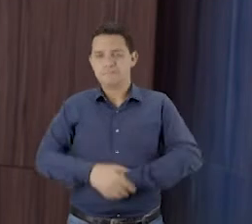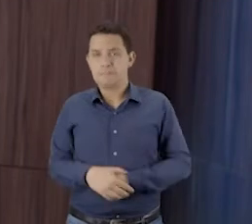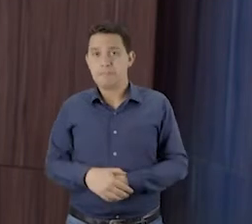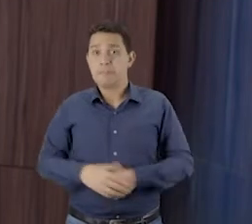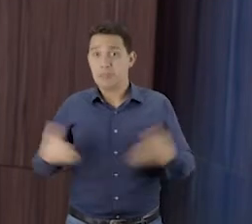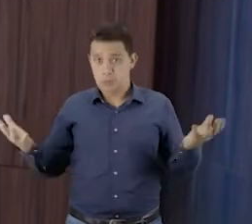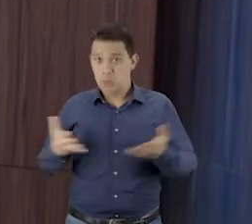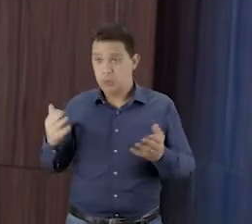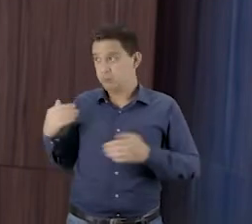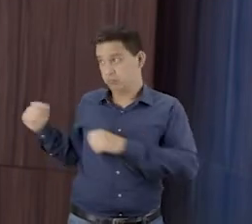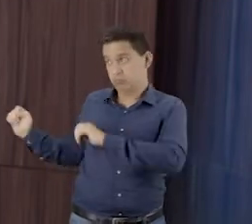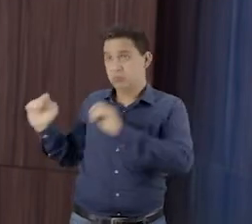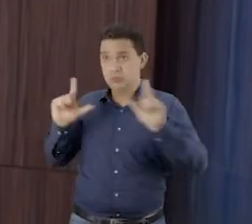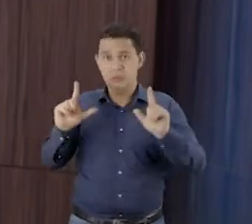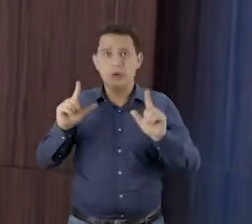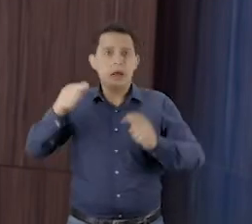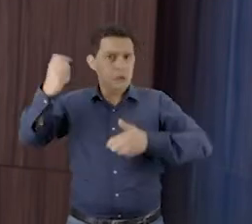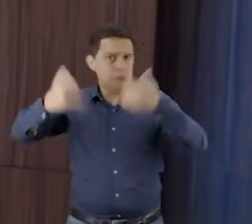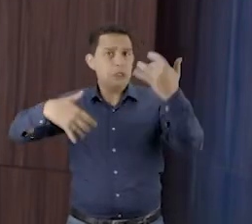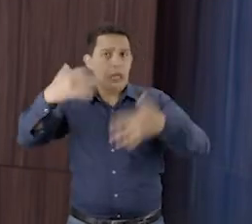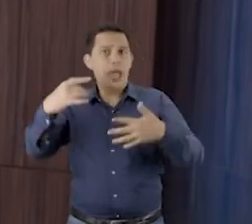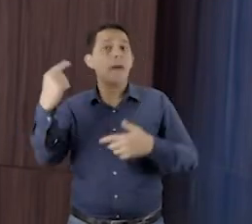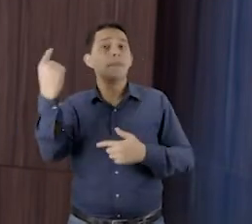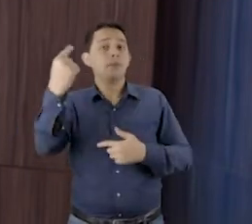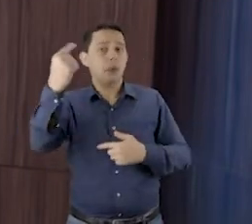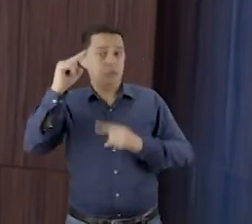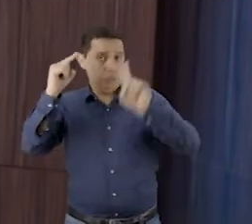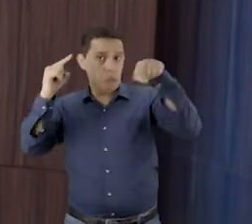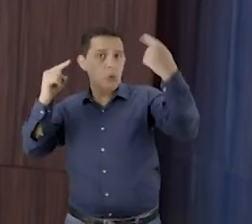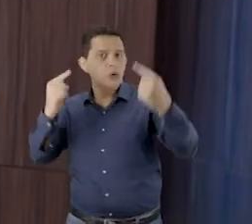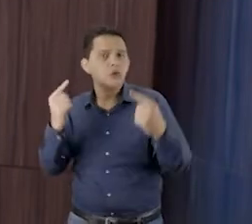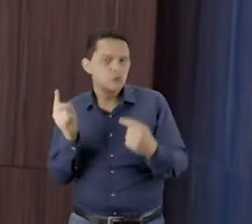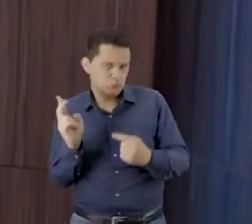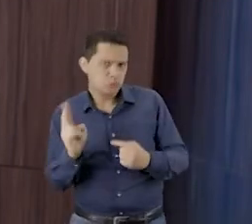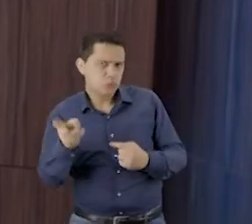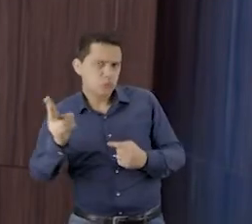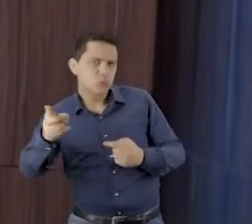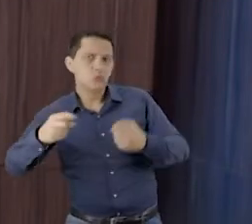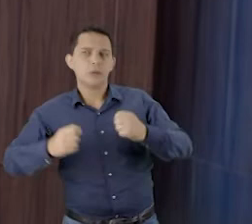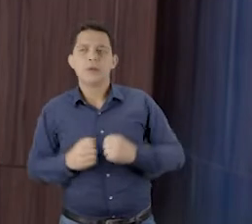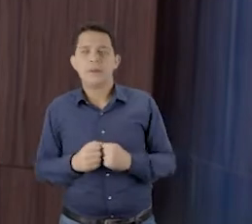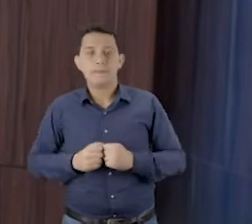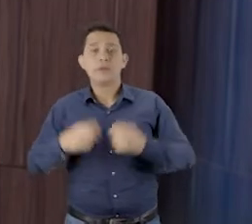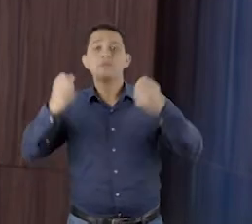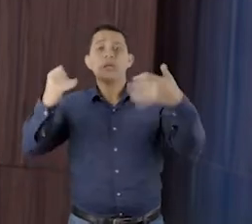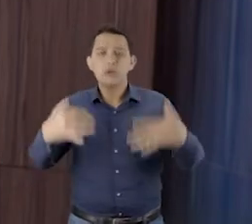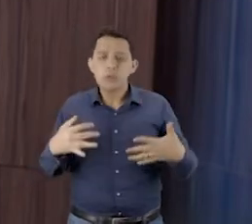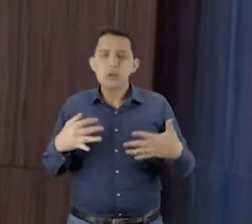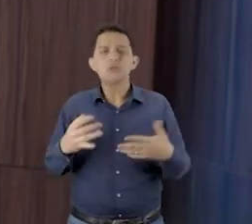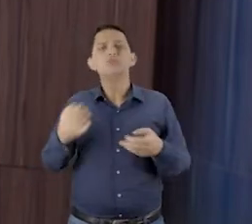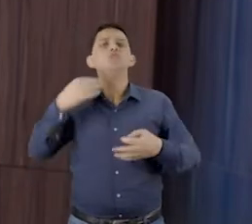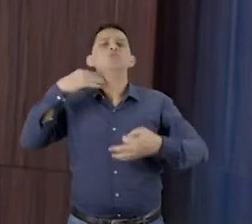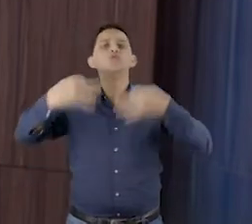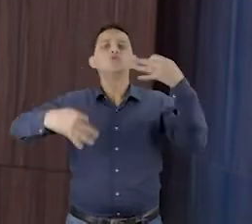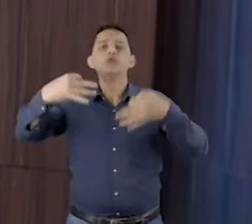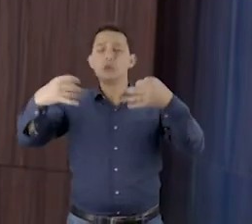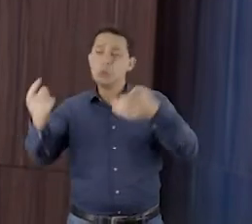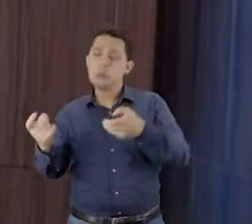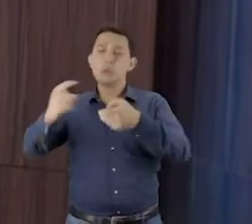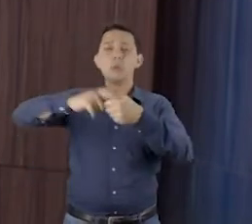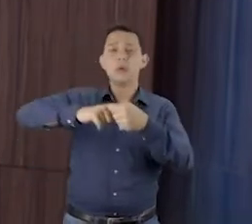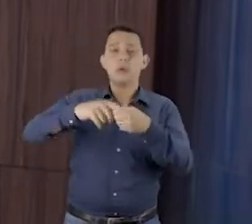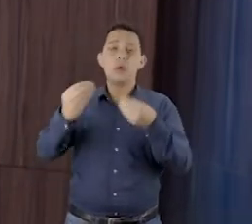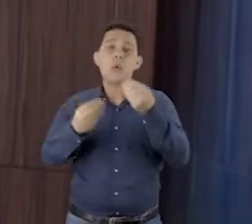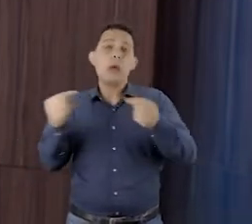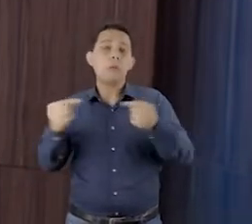parte de uma matéria sobre o tema. Saiba mais sobre o conceito de Justiça Restaurativa e sua aplicação no âmbito do MPRJ.